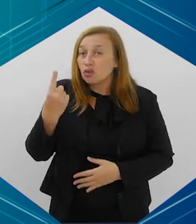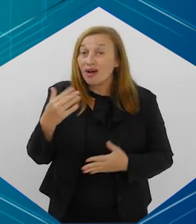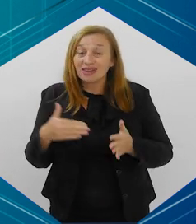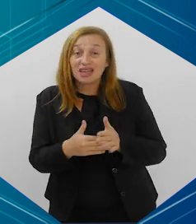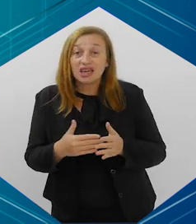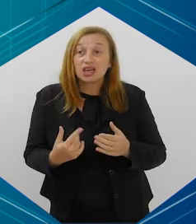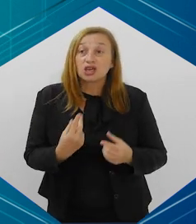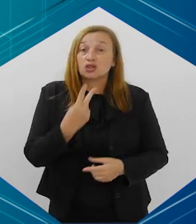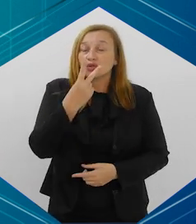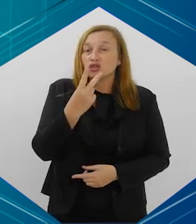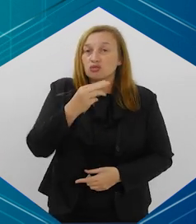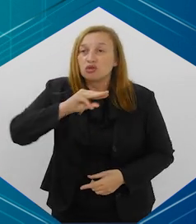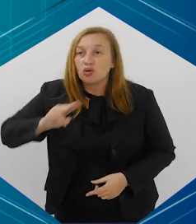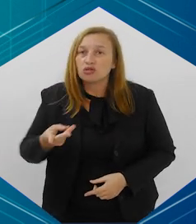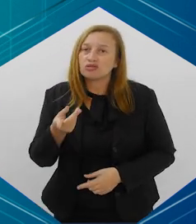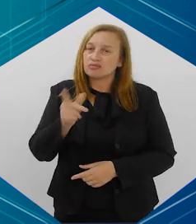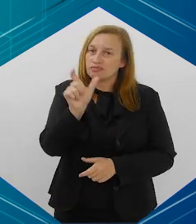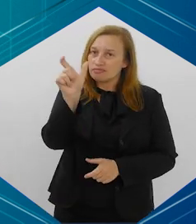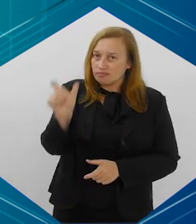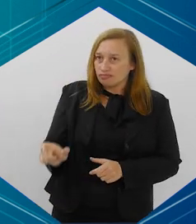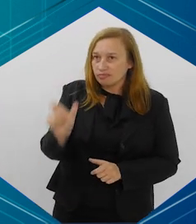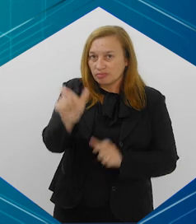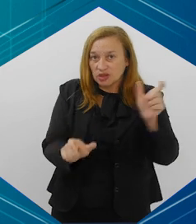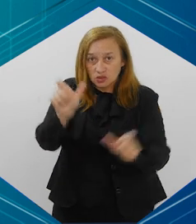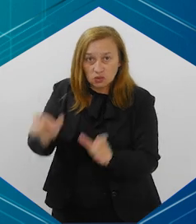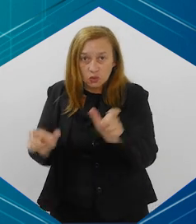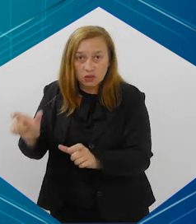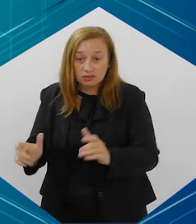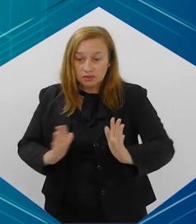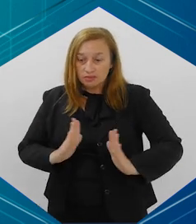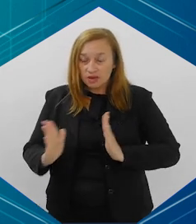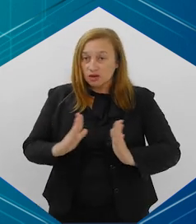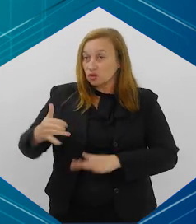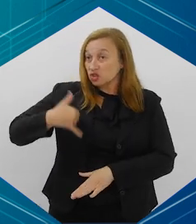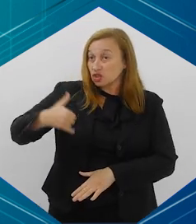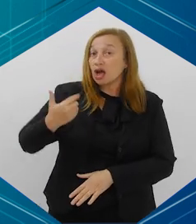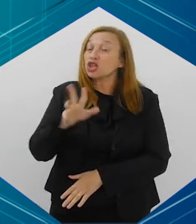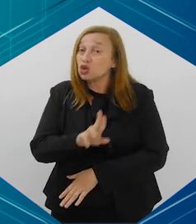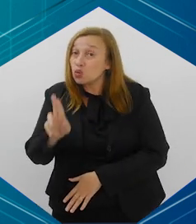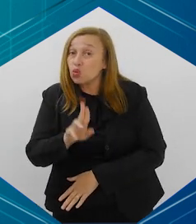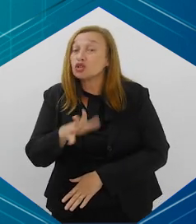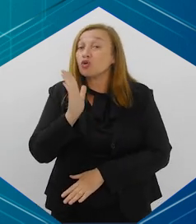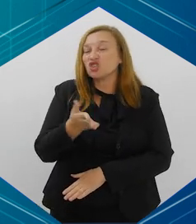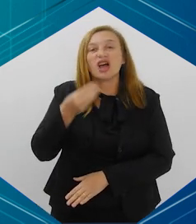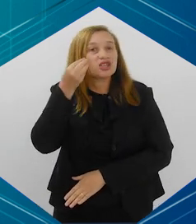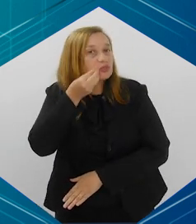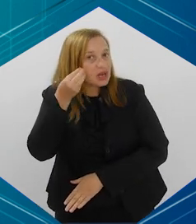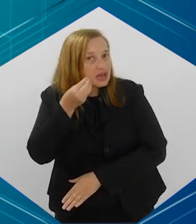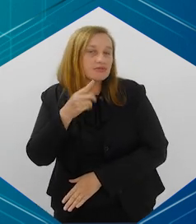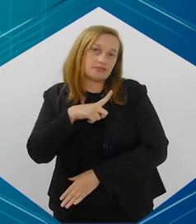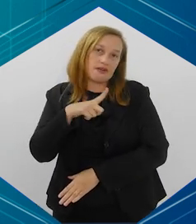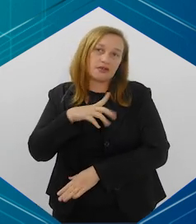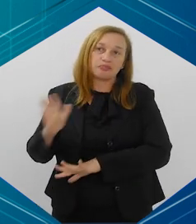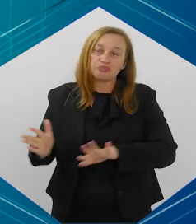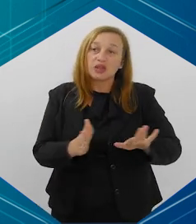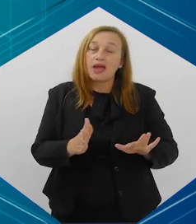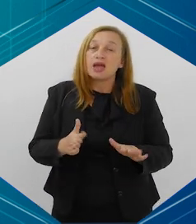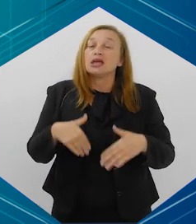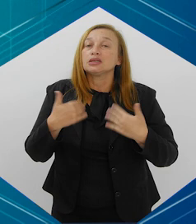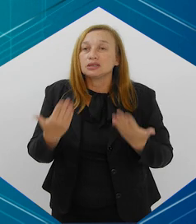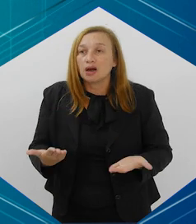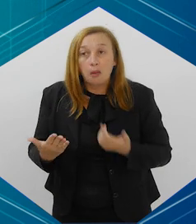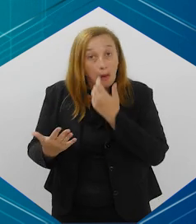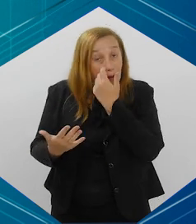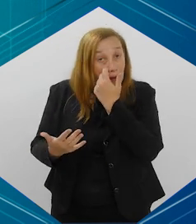falando de um a dois milhões de pessoas nessa faixa etária, né? Que usam, ou que já experimentaram o vape. Então,